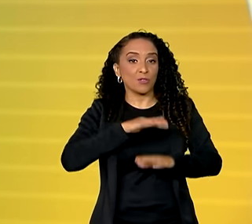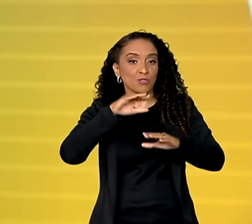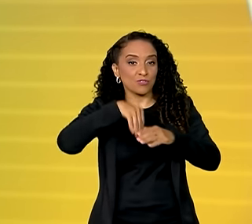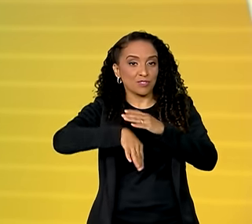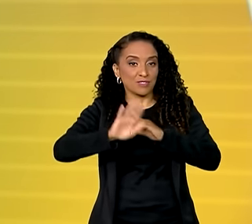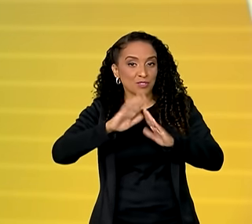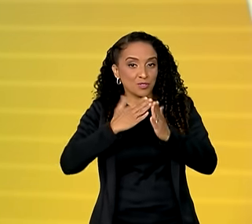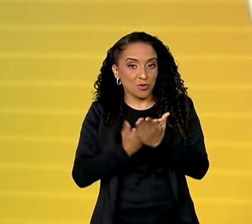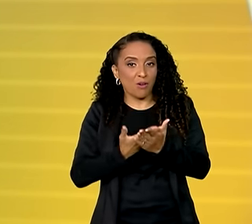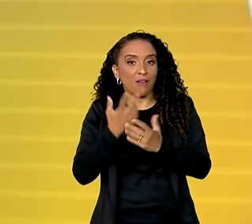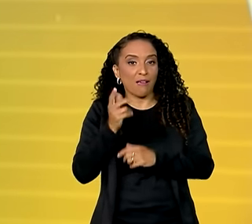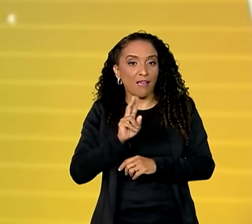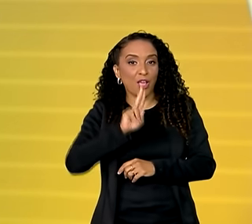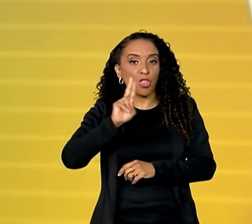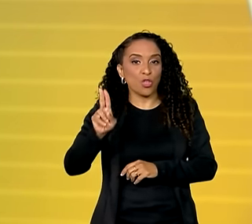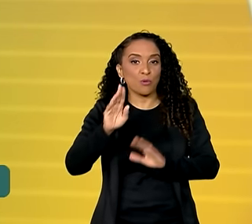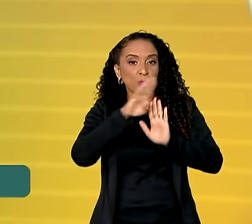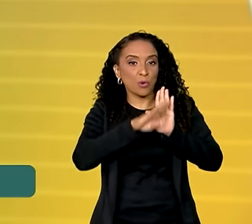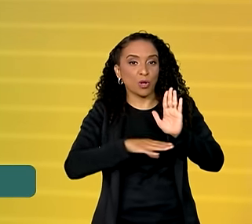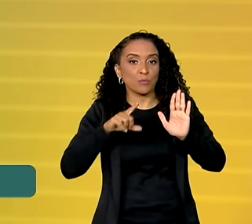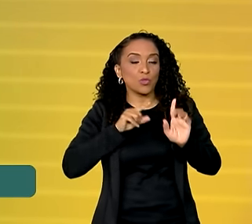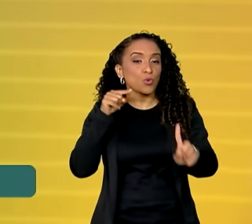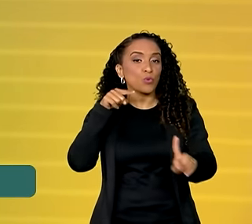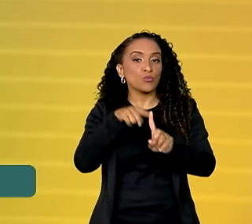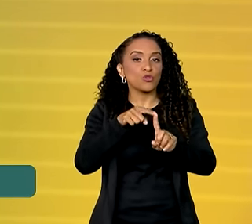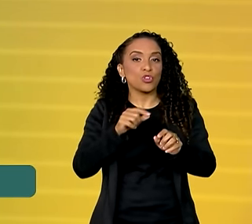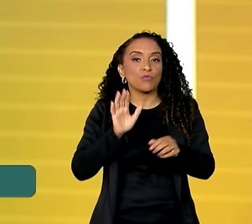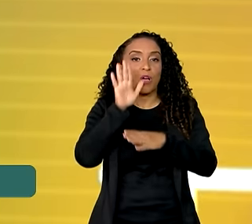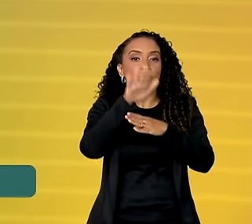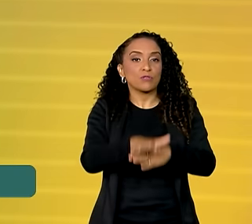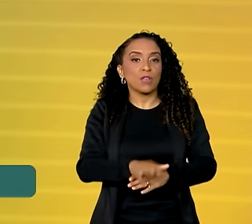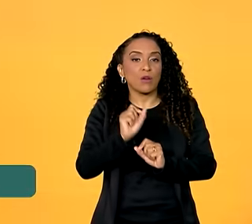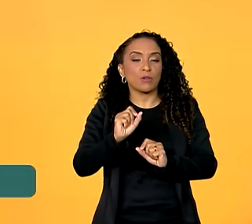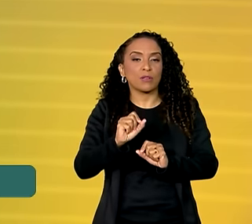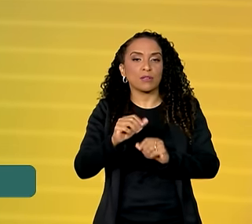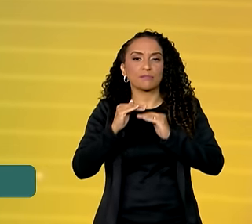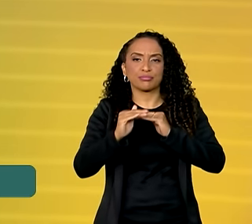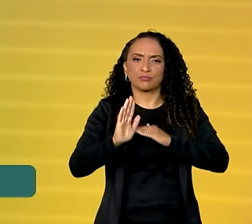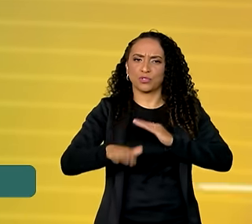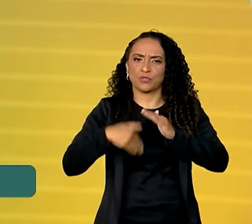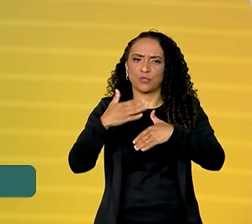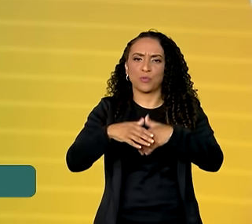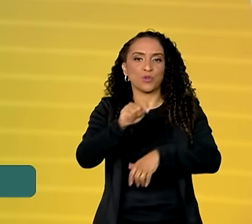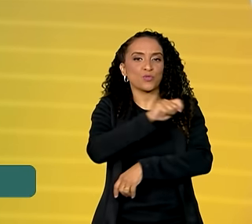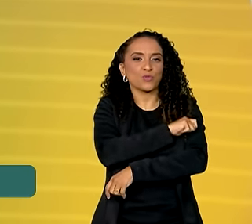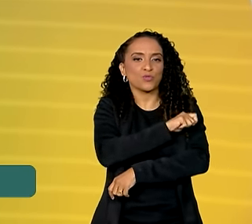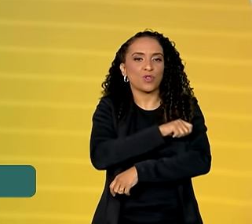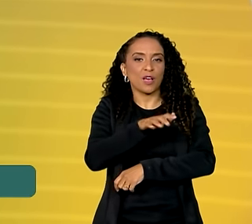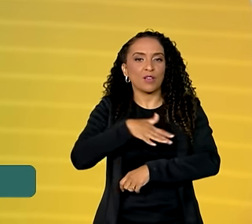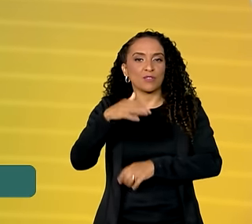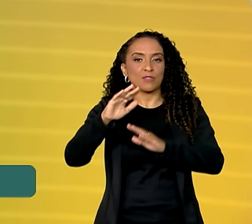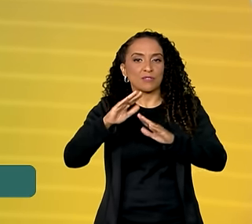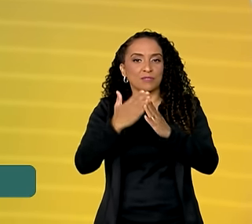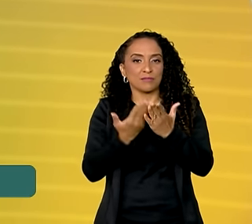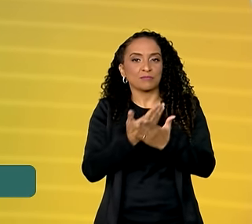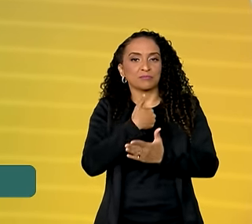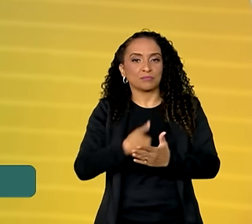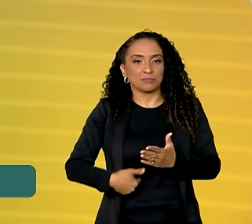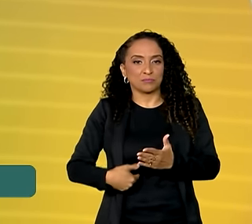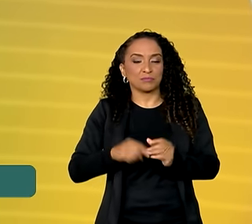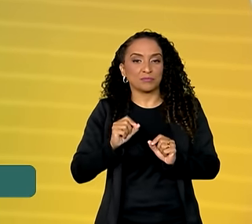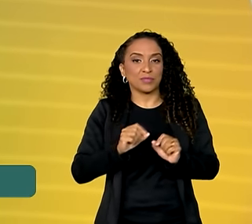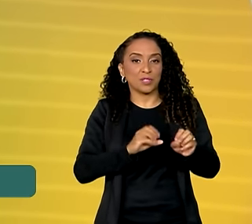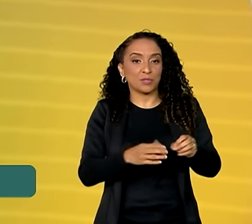Escola. Esse é o nome do programa que tem como objetivo contribuir para o pleno desenvolvimento dos estudantes da rede pública de ensino